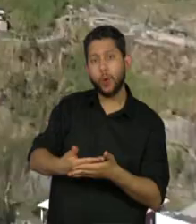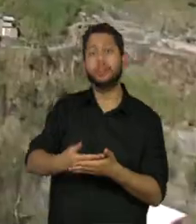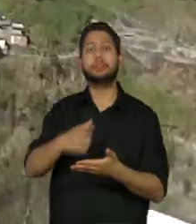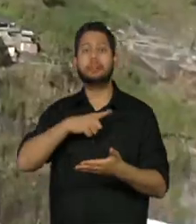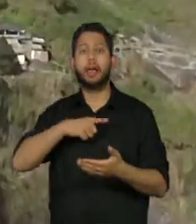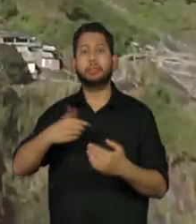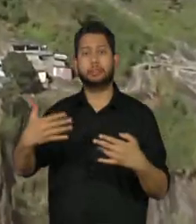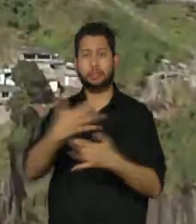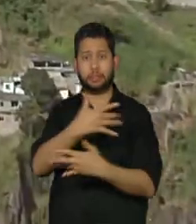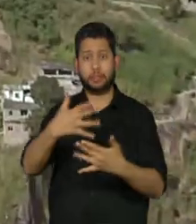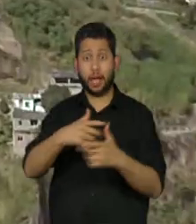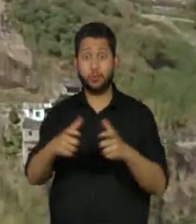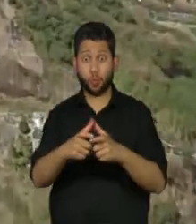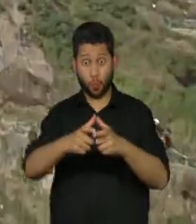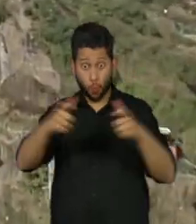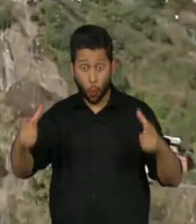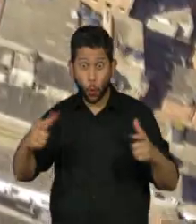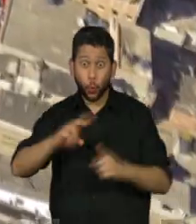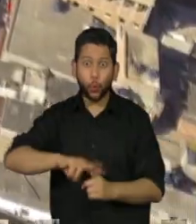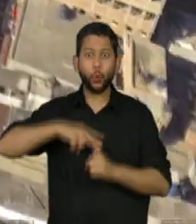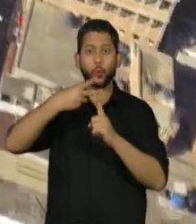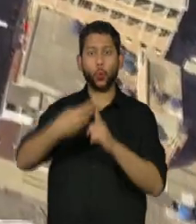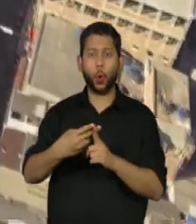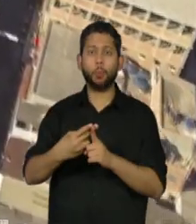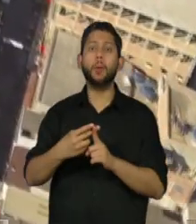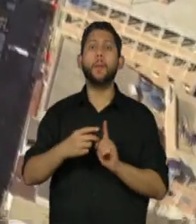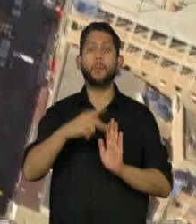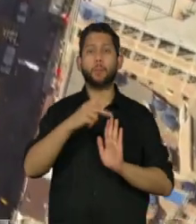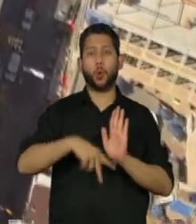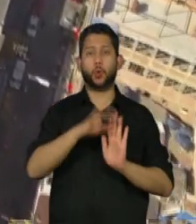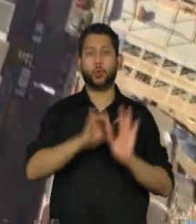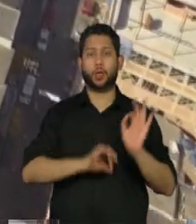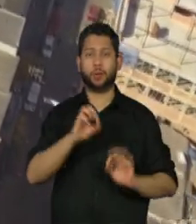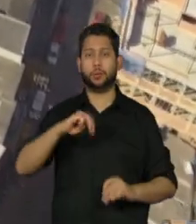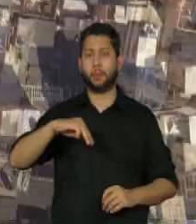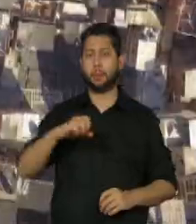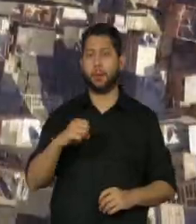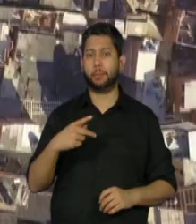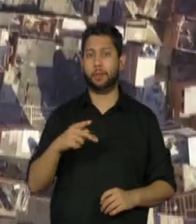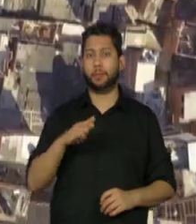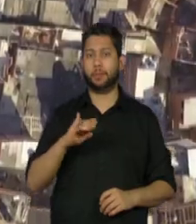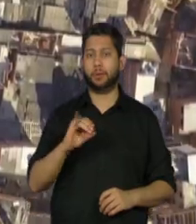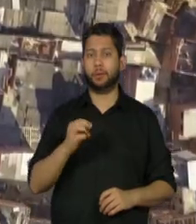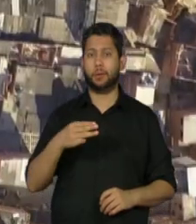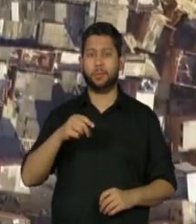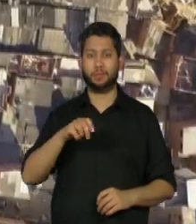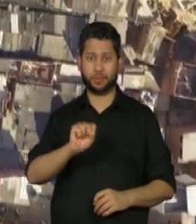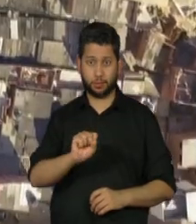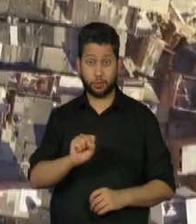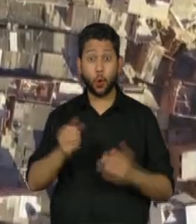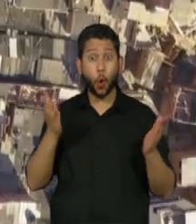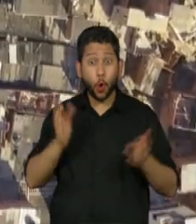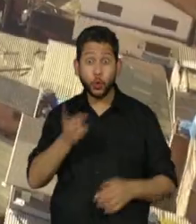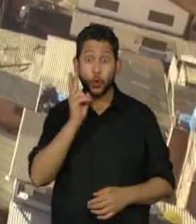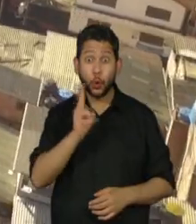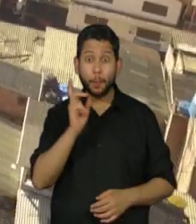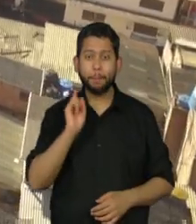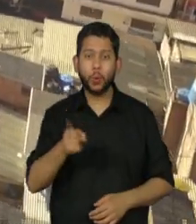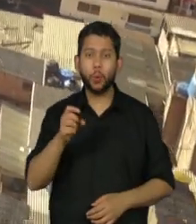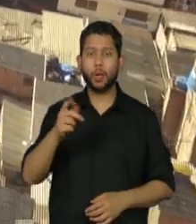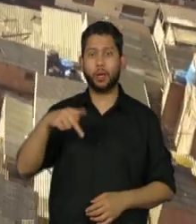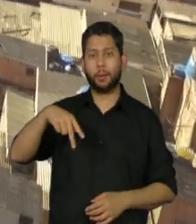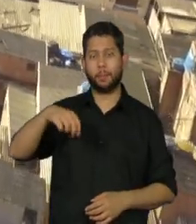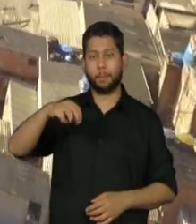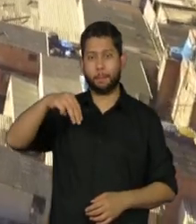urbanizados mais que dobrou, segundo o projeto MapBiomas. Hoje, são quase 2 mil quilômetros quadrados, mais de